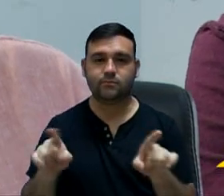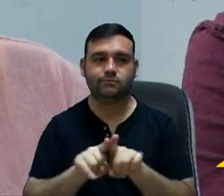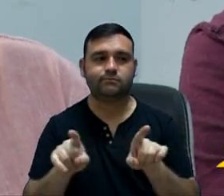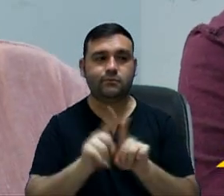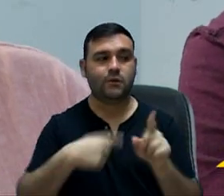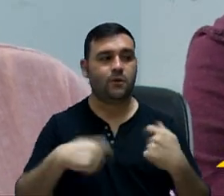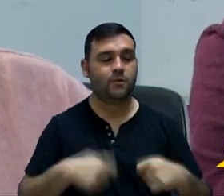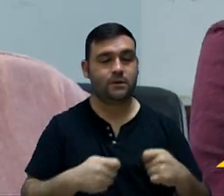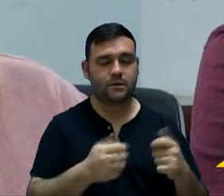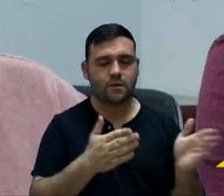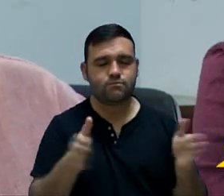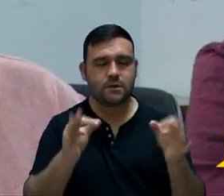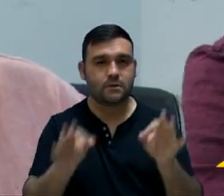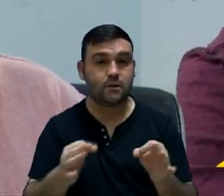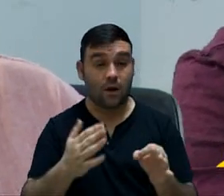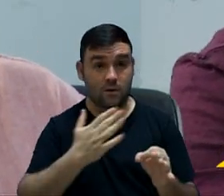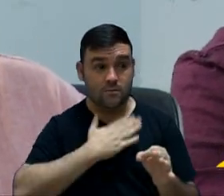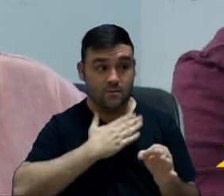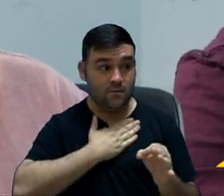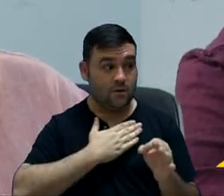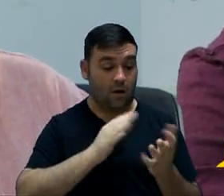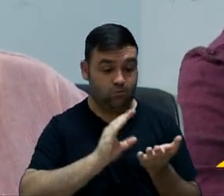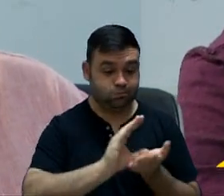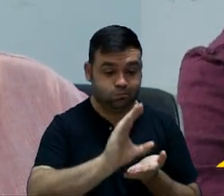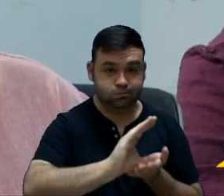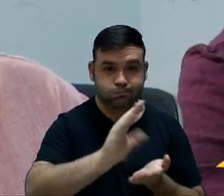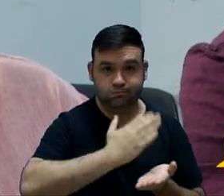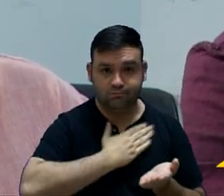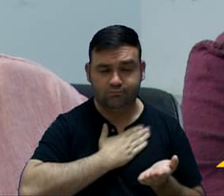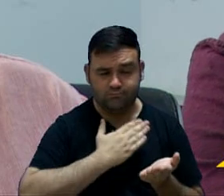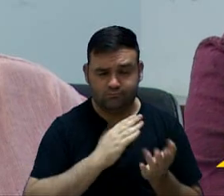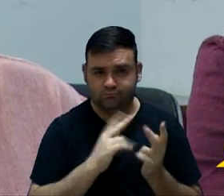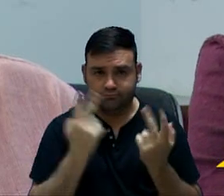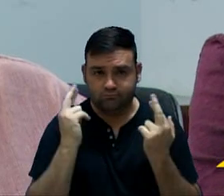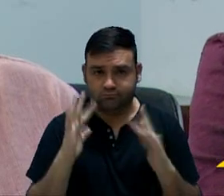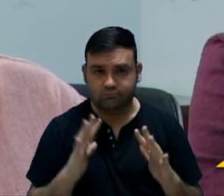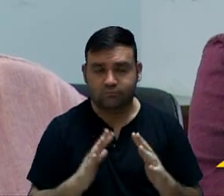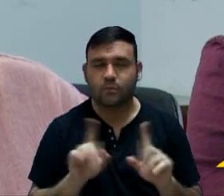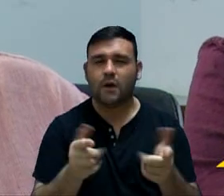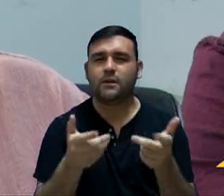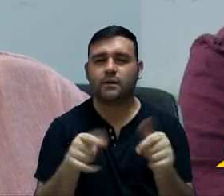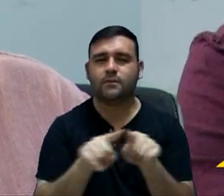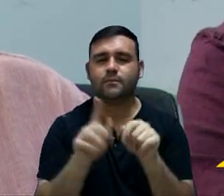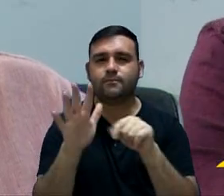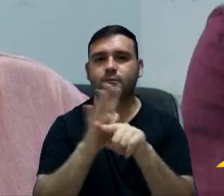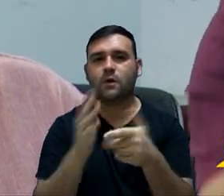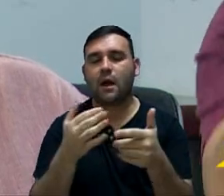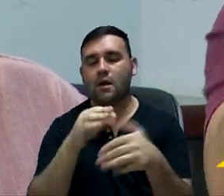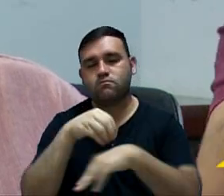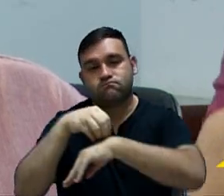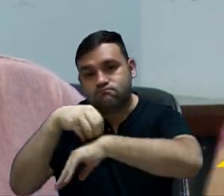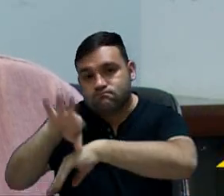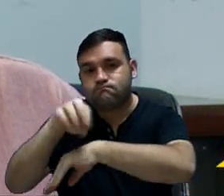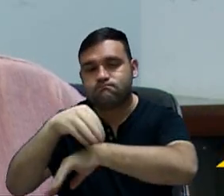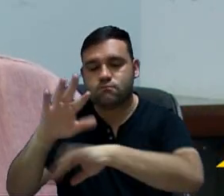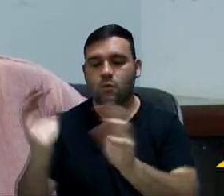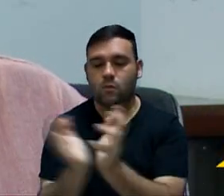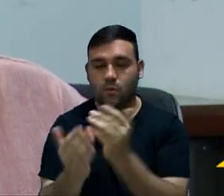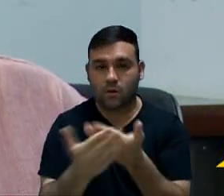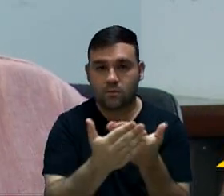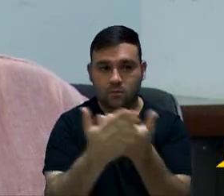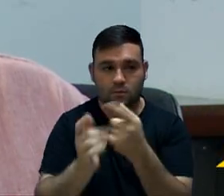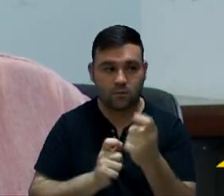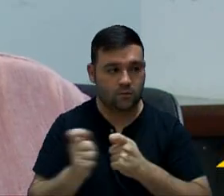a gente precisa fazer esse acompanhamento. eu faço das minhas normalmente, vereador Eitro, mas eu gostaria de sugerir para a Comissão de